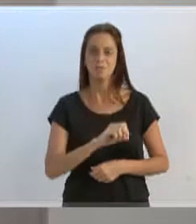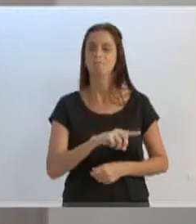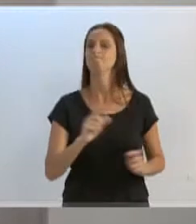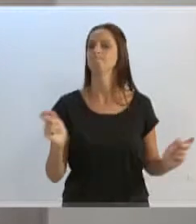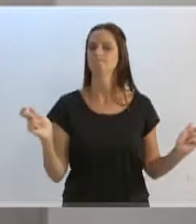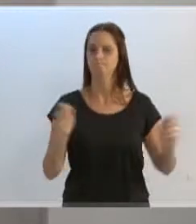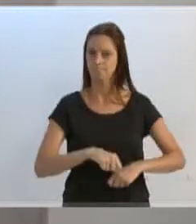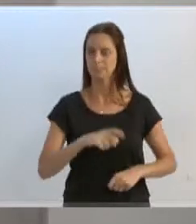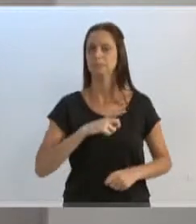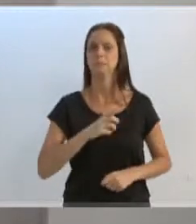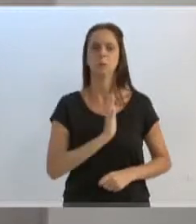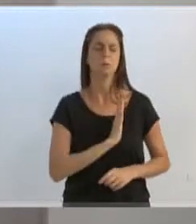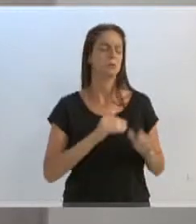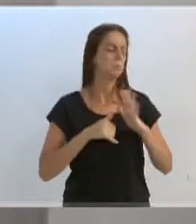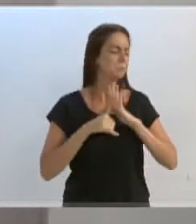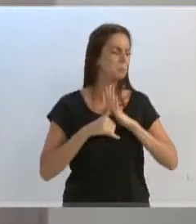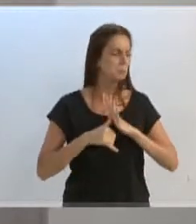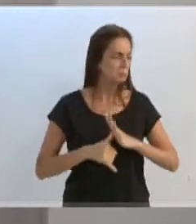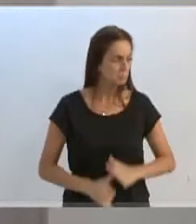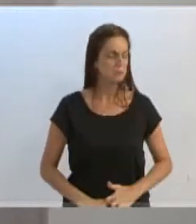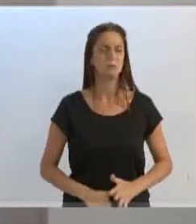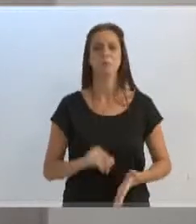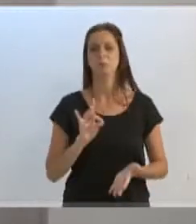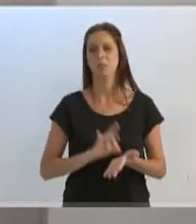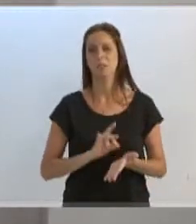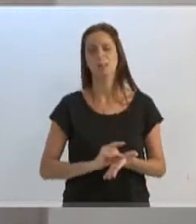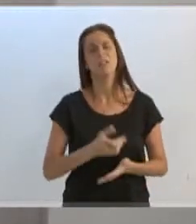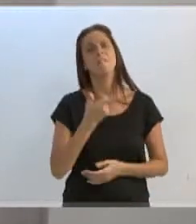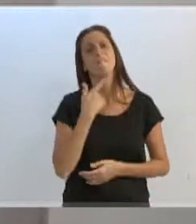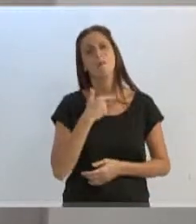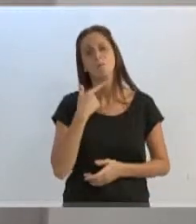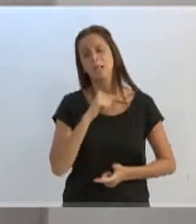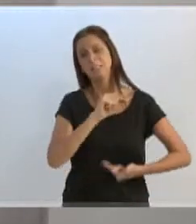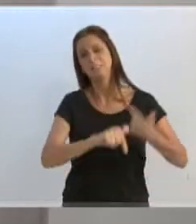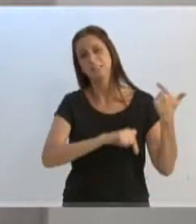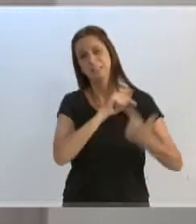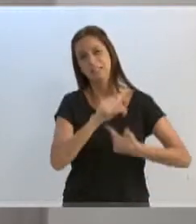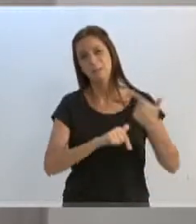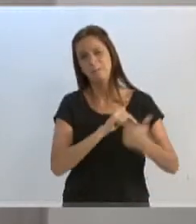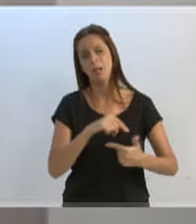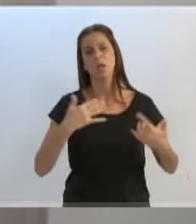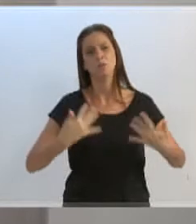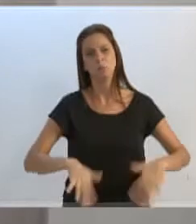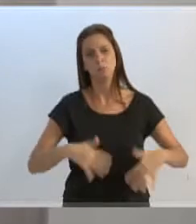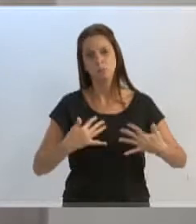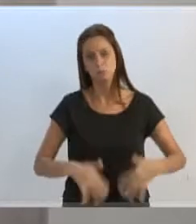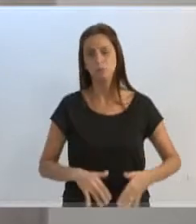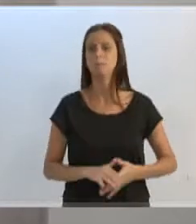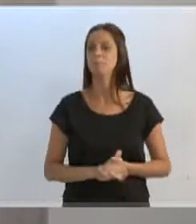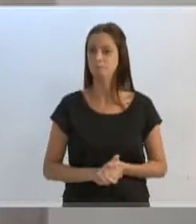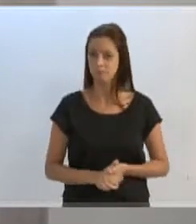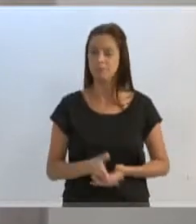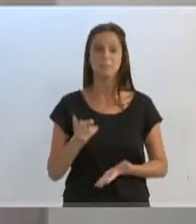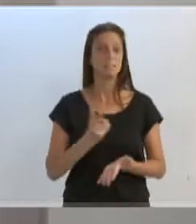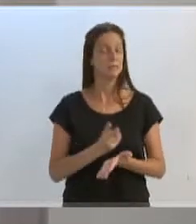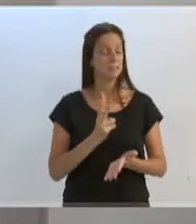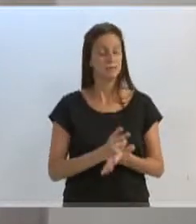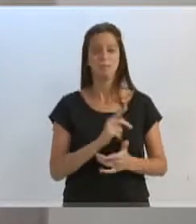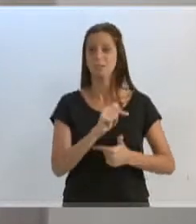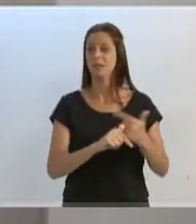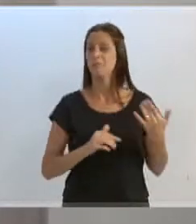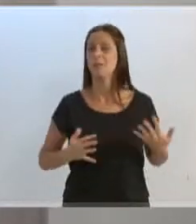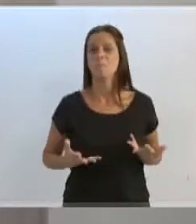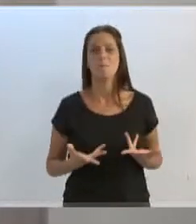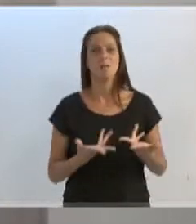que tem uma humildade muito grande e também uma vontade de trabalhar enorme e que, como eu falei, vem desempenhando aí um excelente